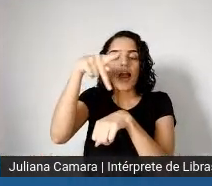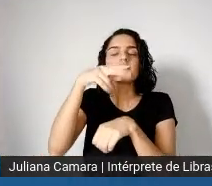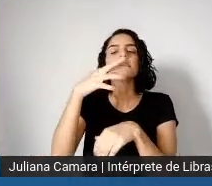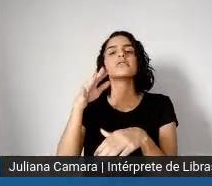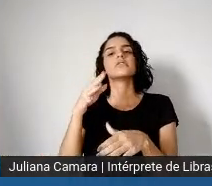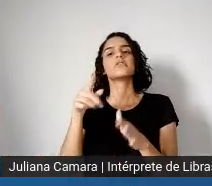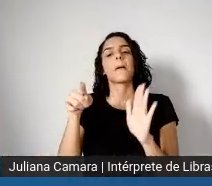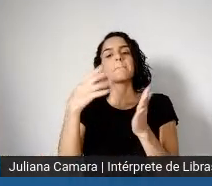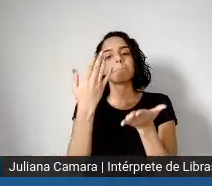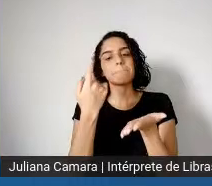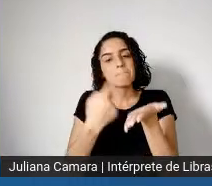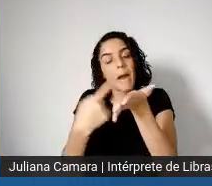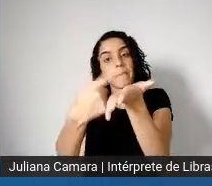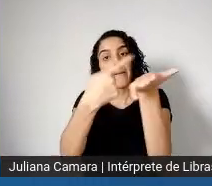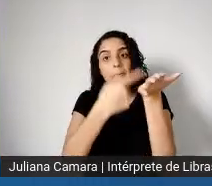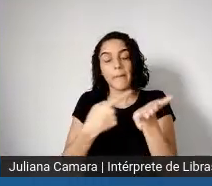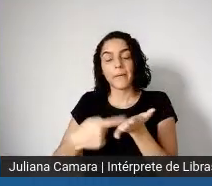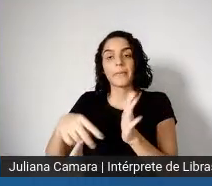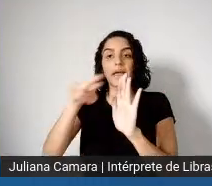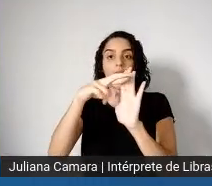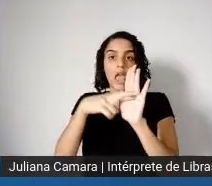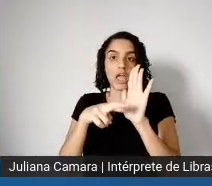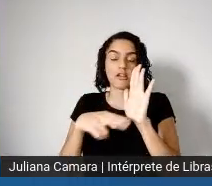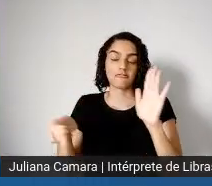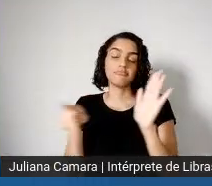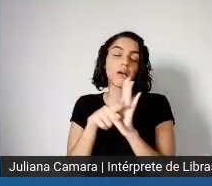um, já um grande desenvolvimento, uma grande articulação